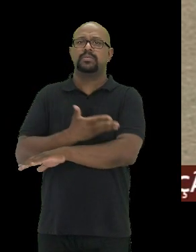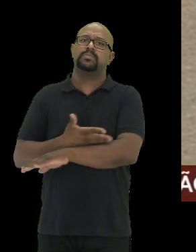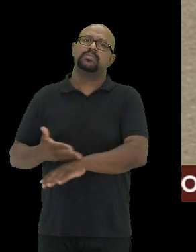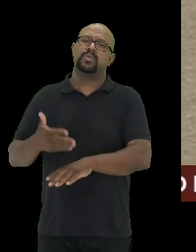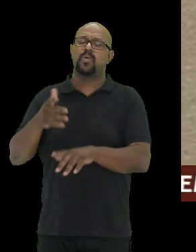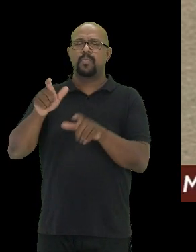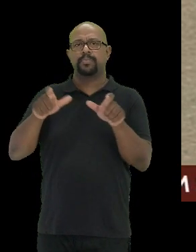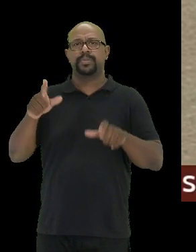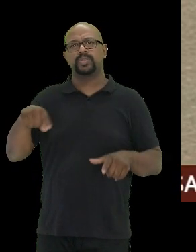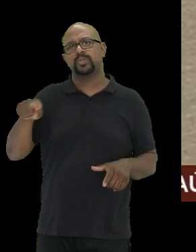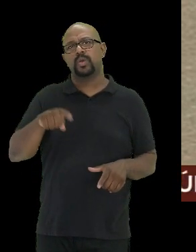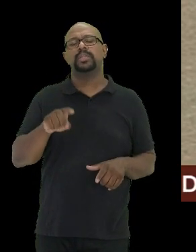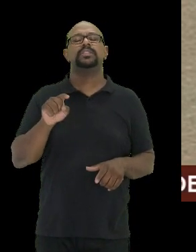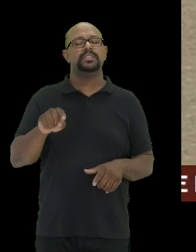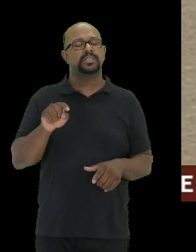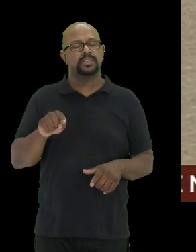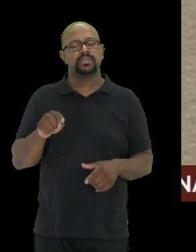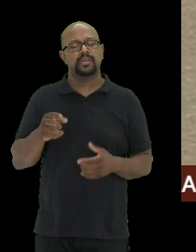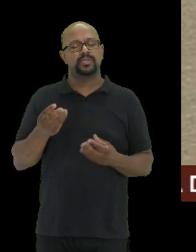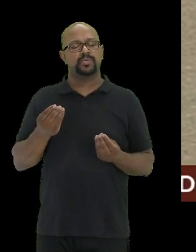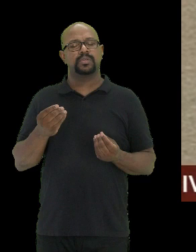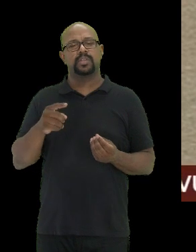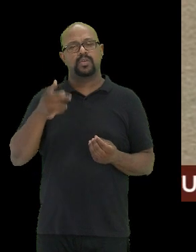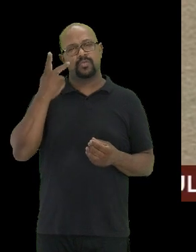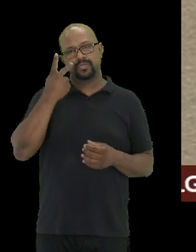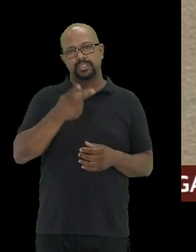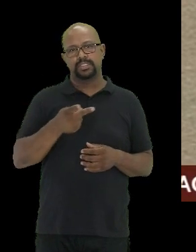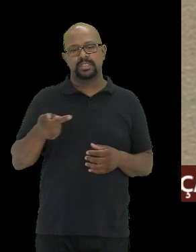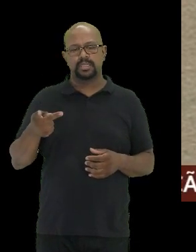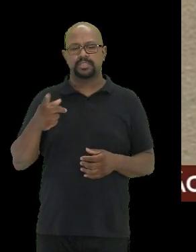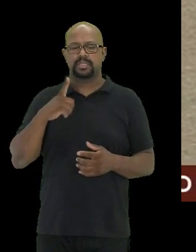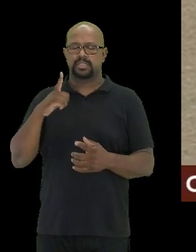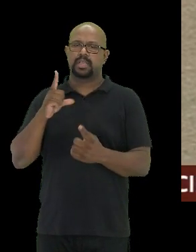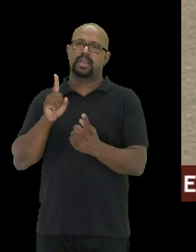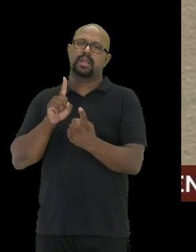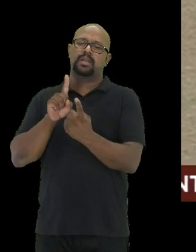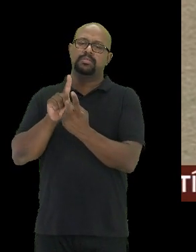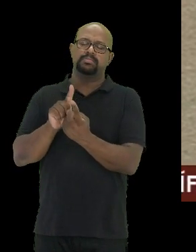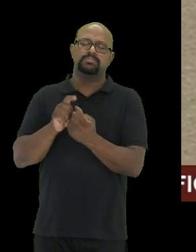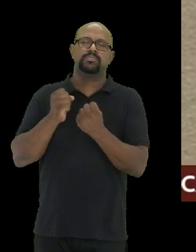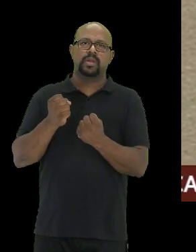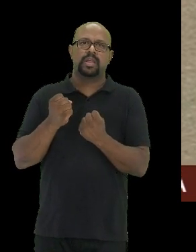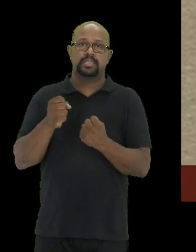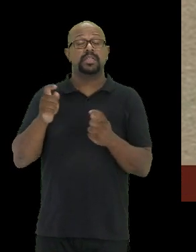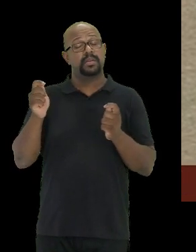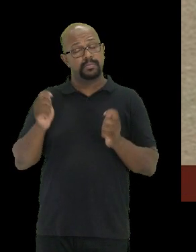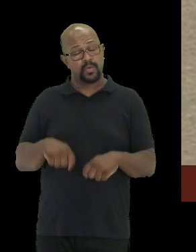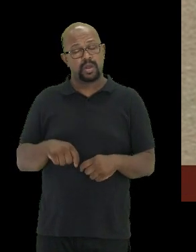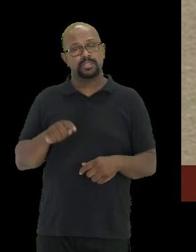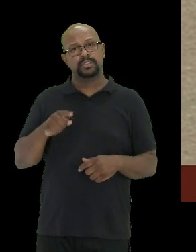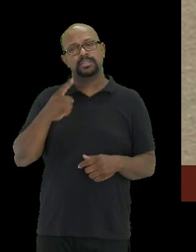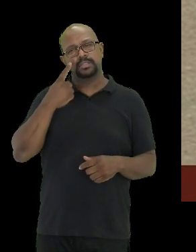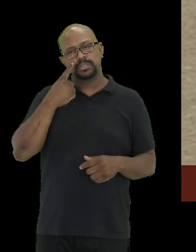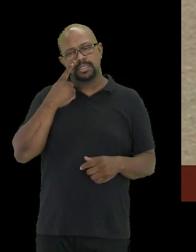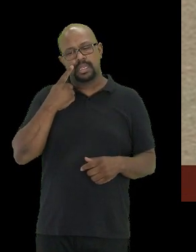pessoas e isso faz com que o visitante tenha uma proximidade muito grande onde ele pode ter,